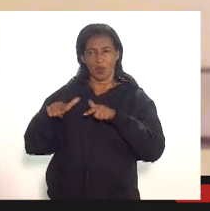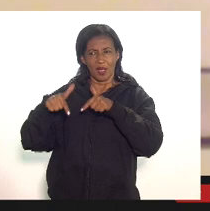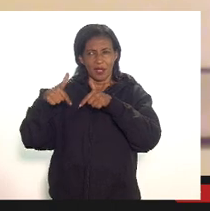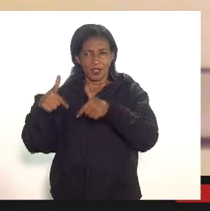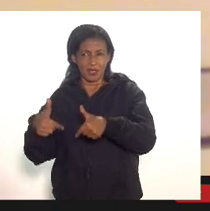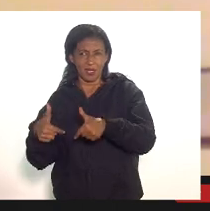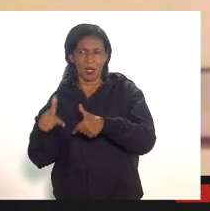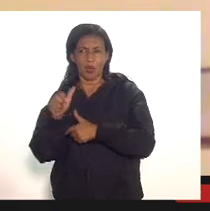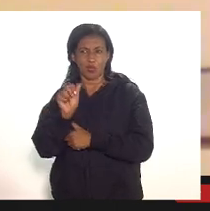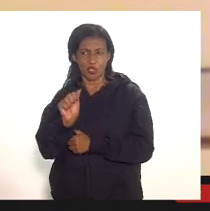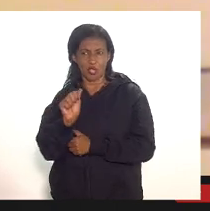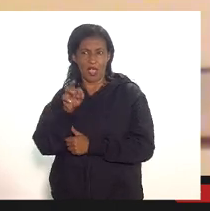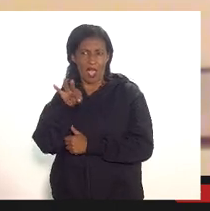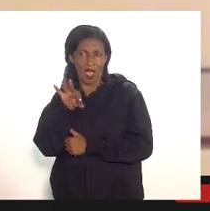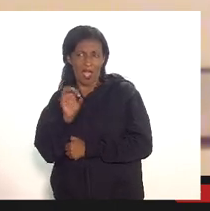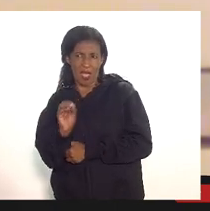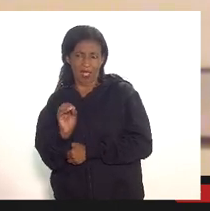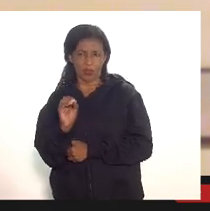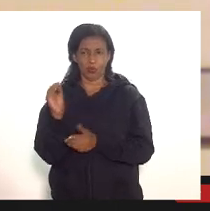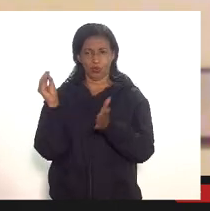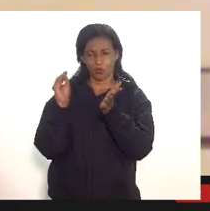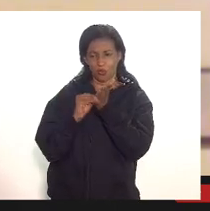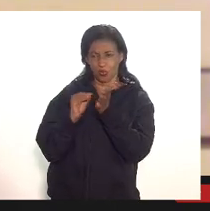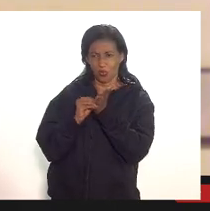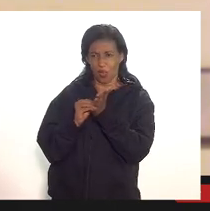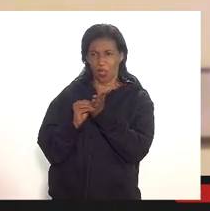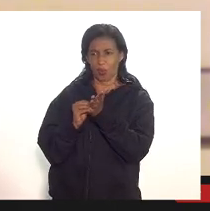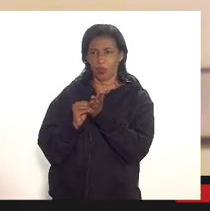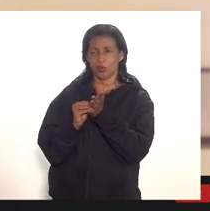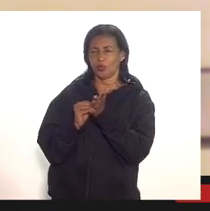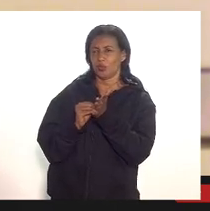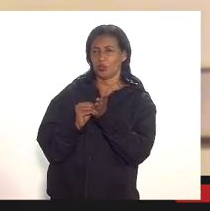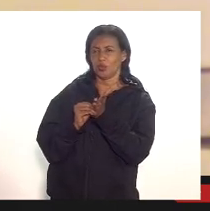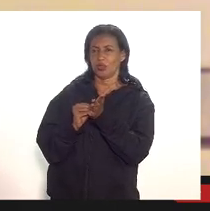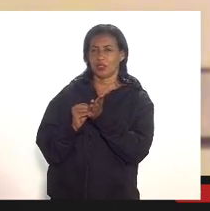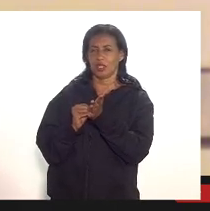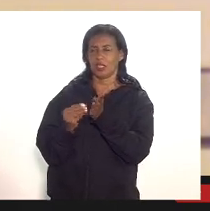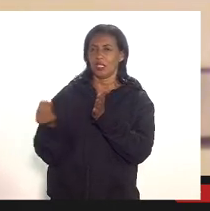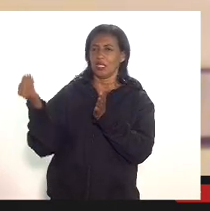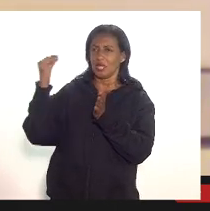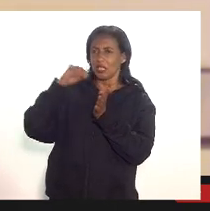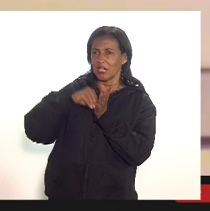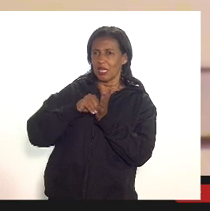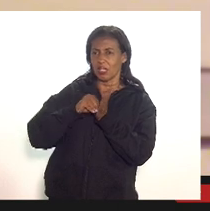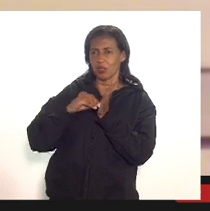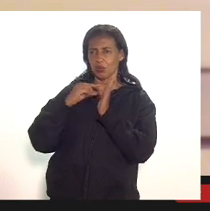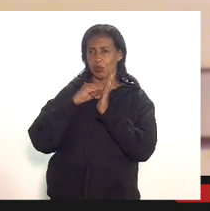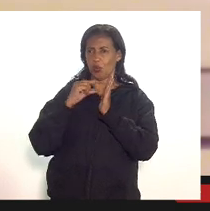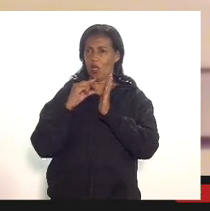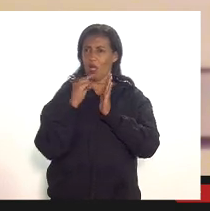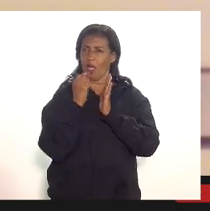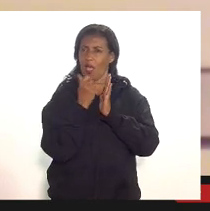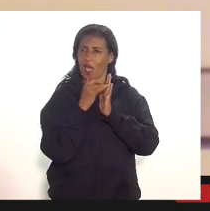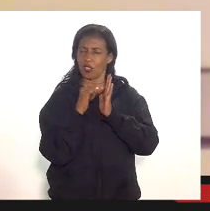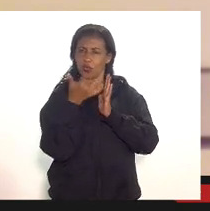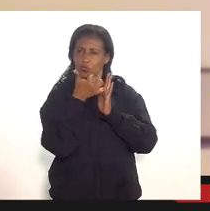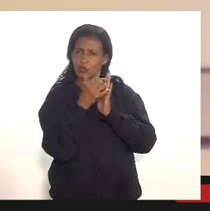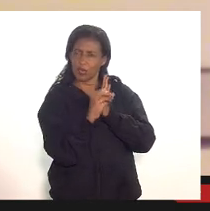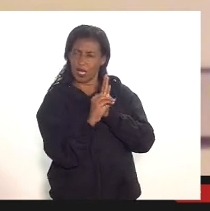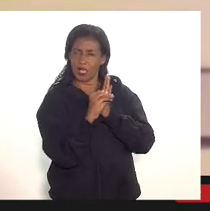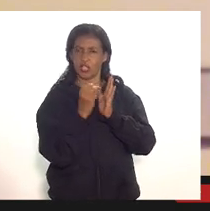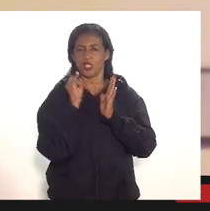atos de improbidade administrativa que estão lá previstos no artigo 10 a omissão de fiscalização com dano ao erário